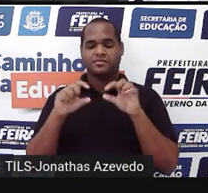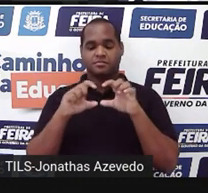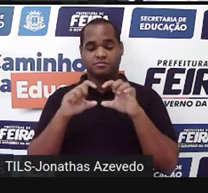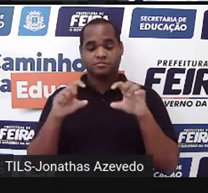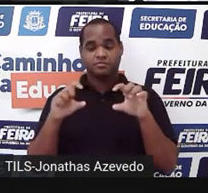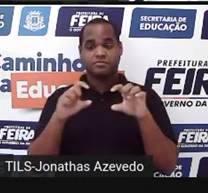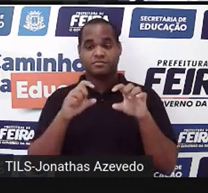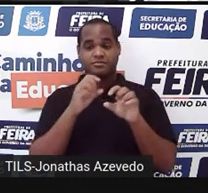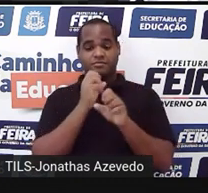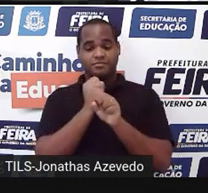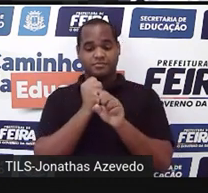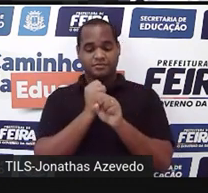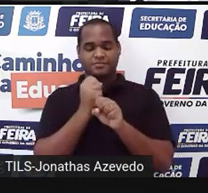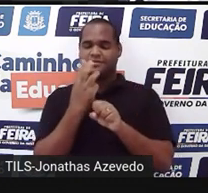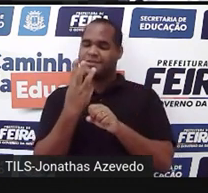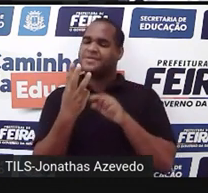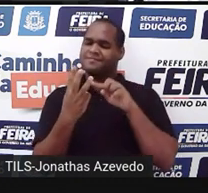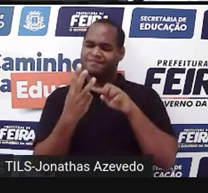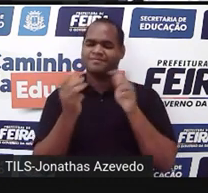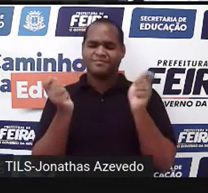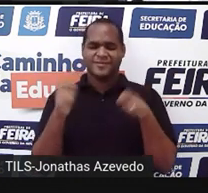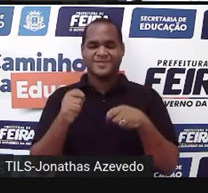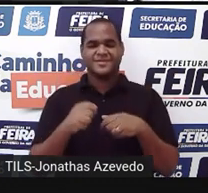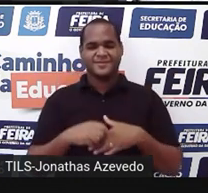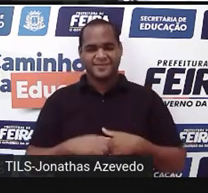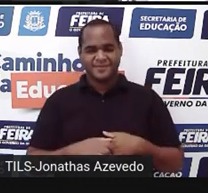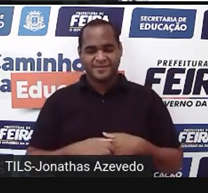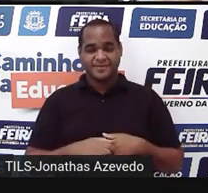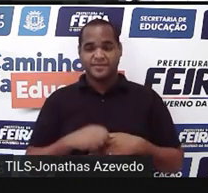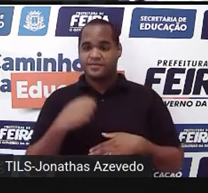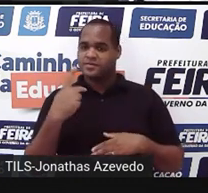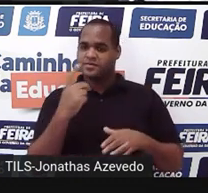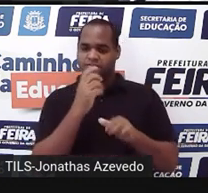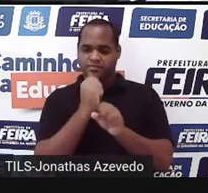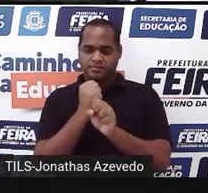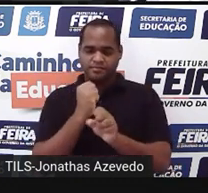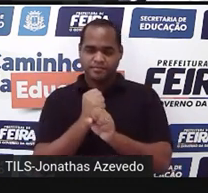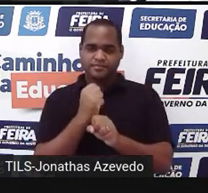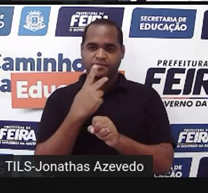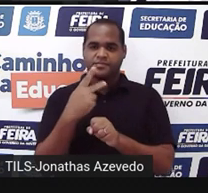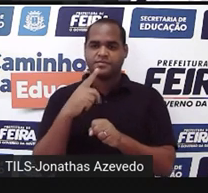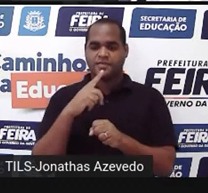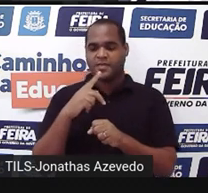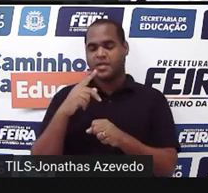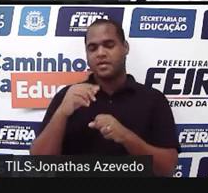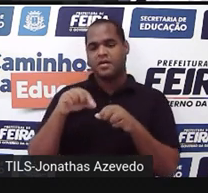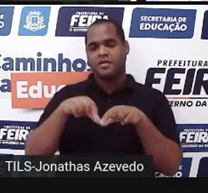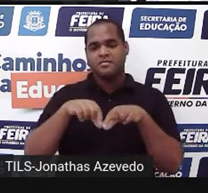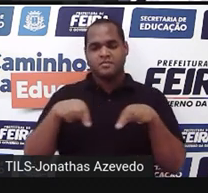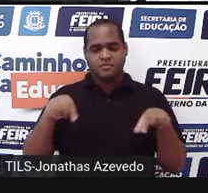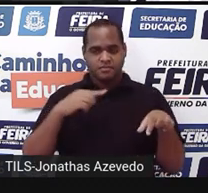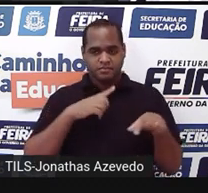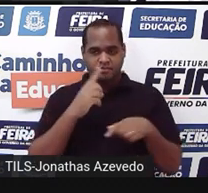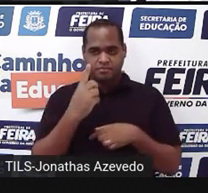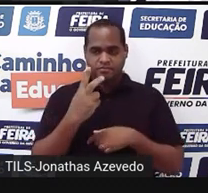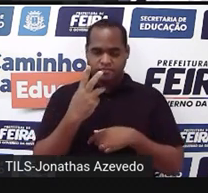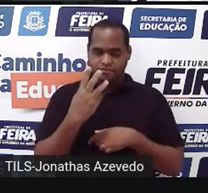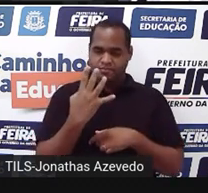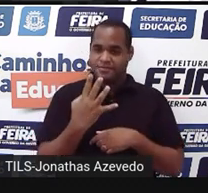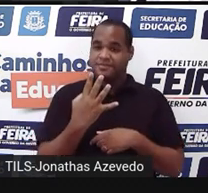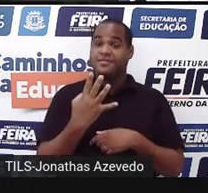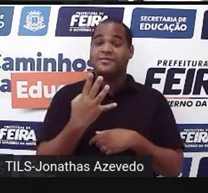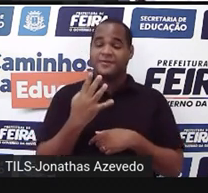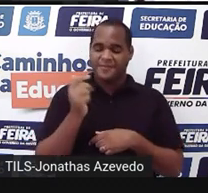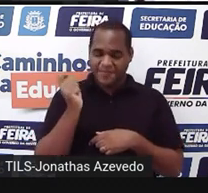3 para esse paralelepípedo. Se a gente for contar o comprimento, como aqui é 1? 1, 2, 3,